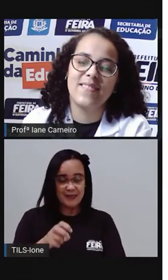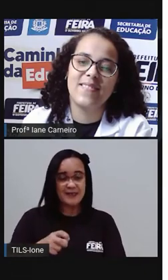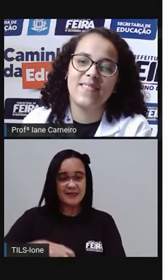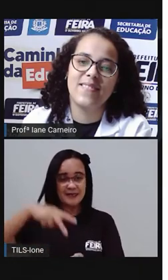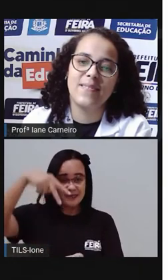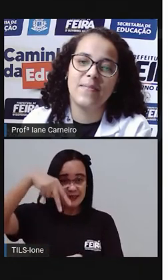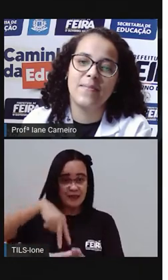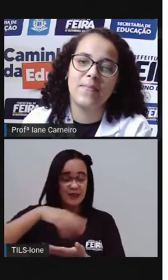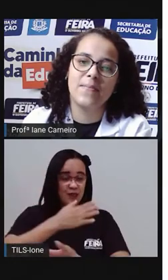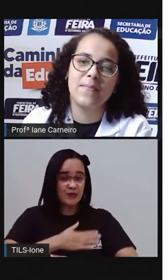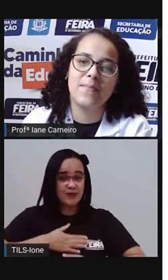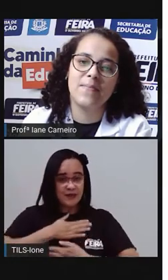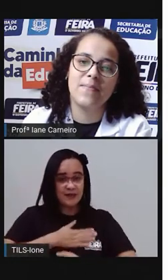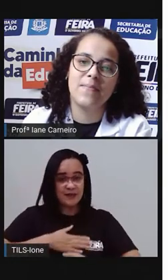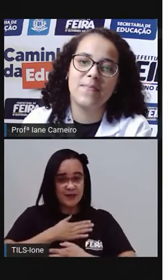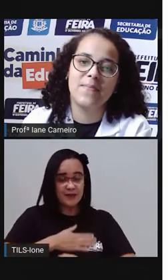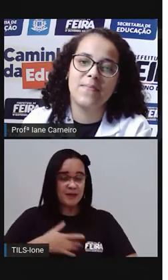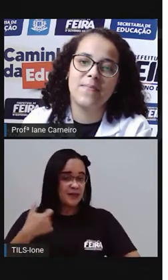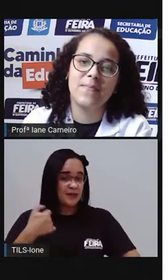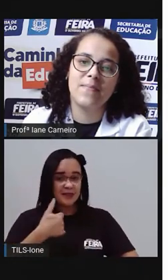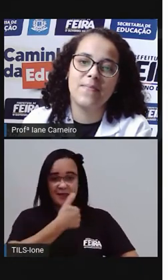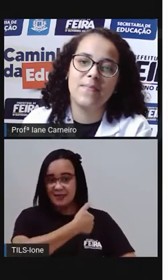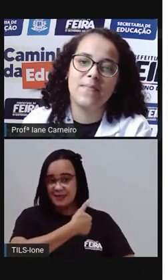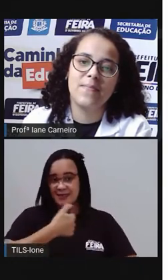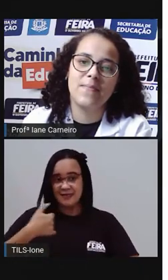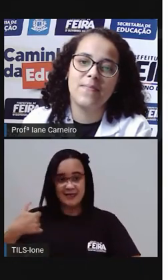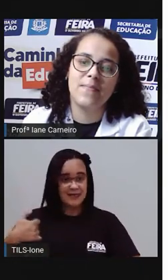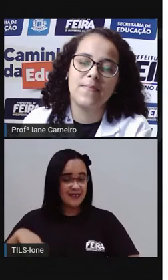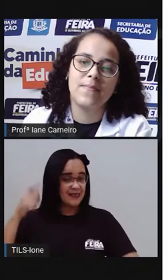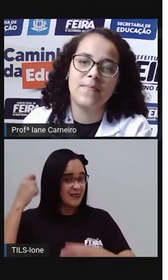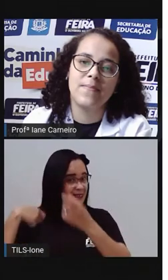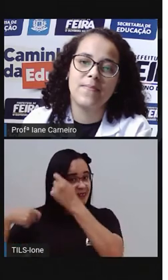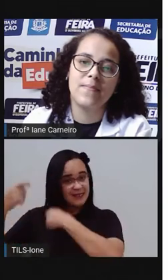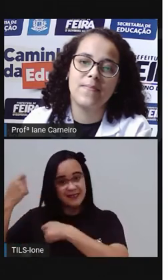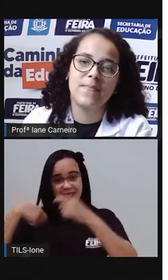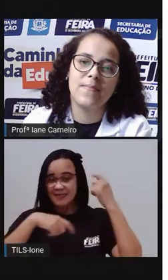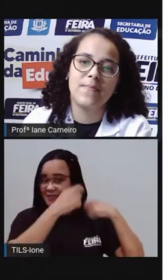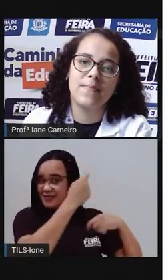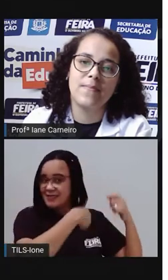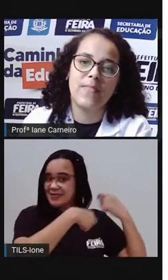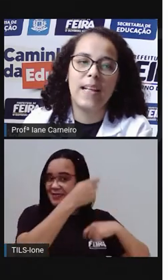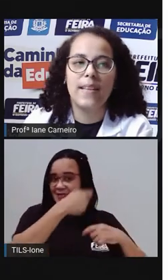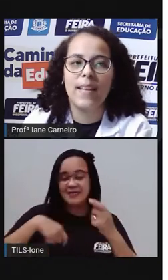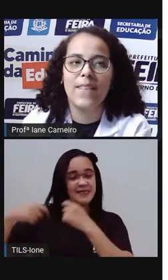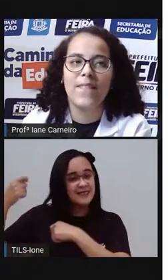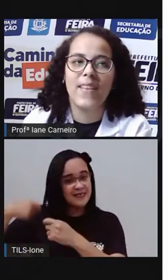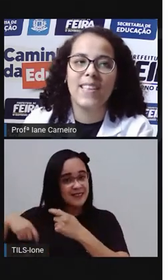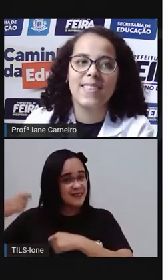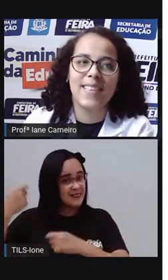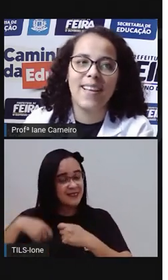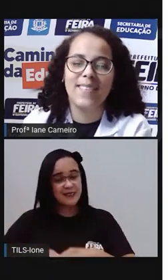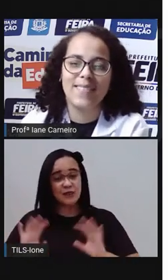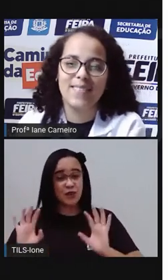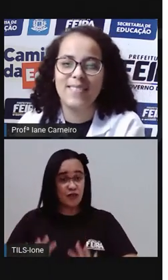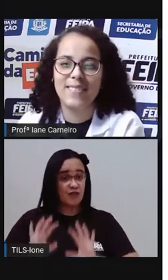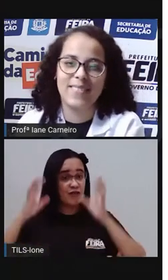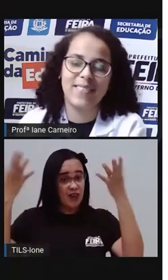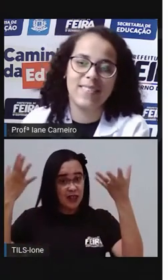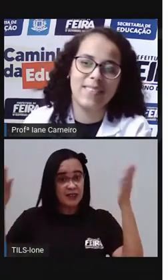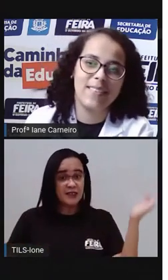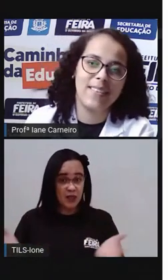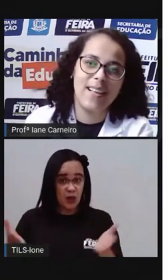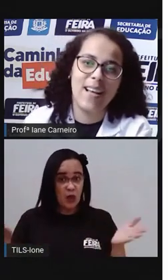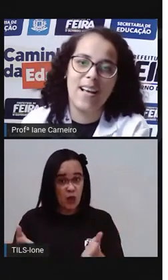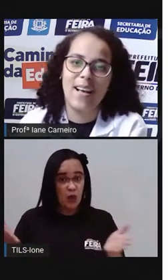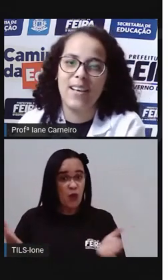saboar Vou passar perfume e me pentear Porque hoje vai ter festa Sou